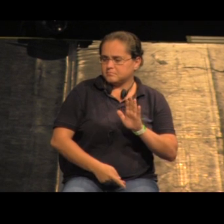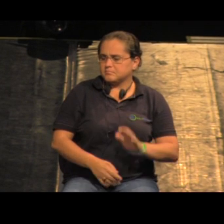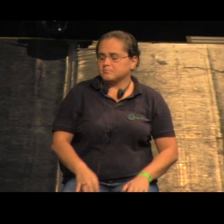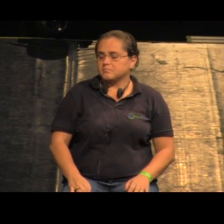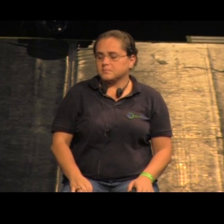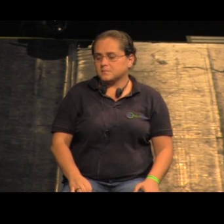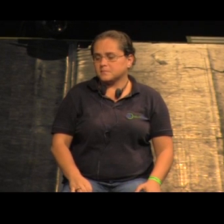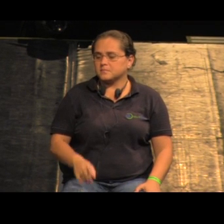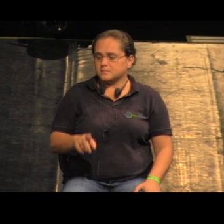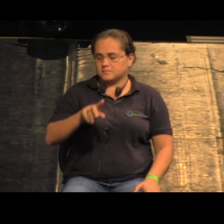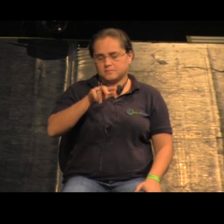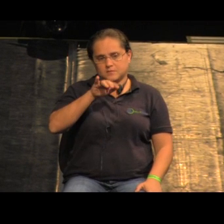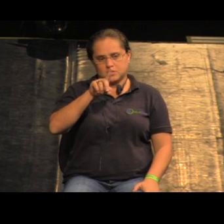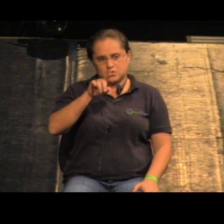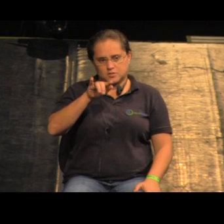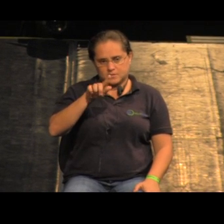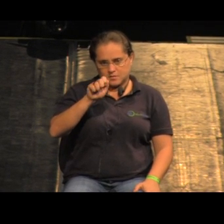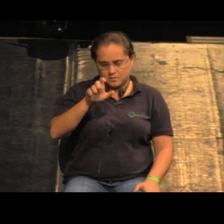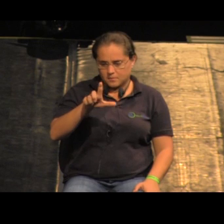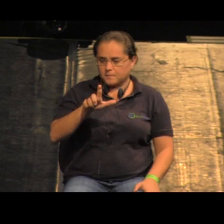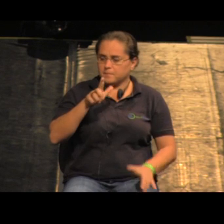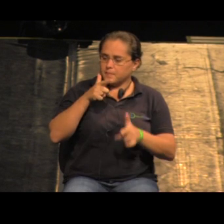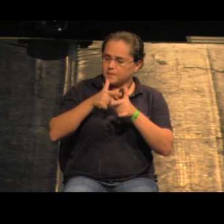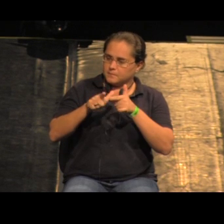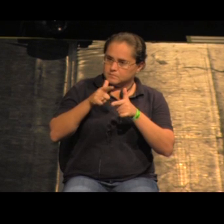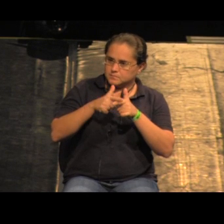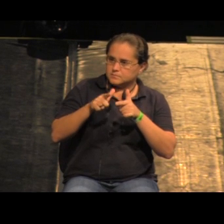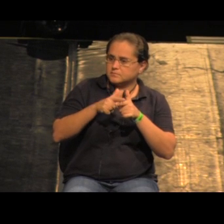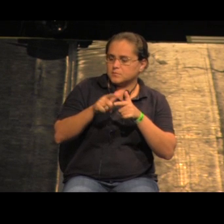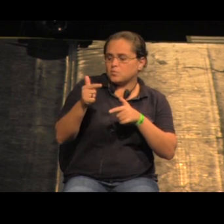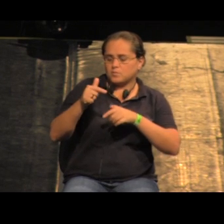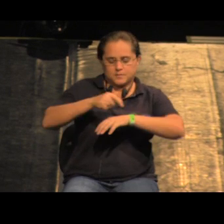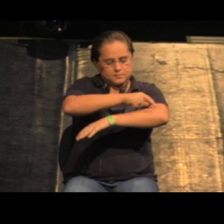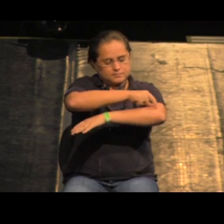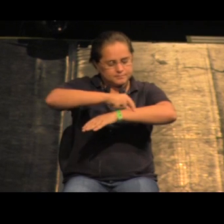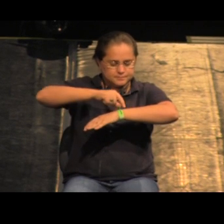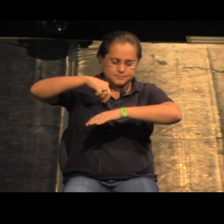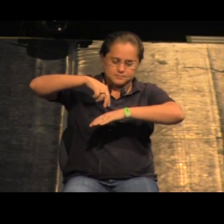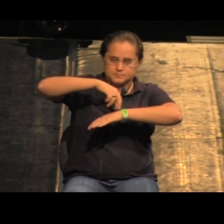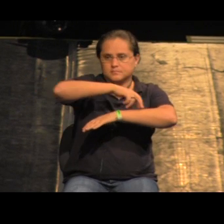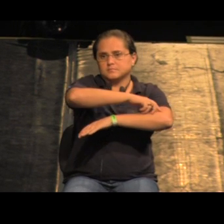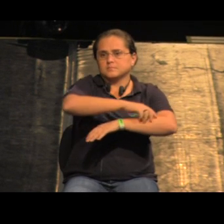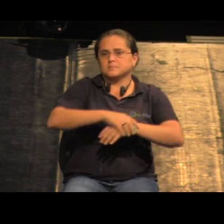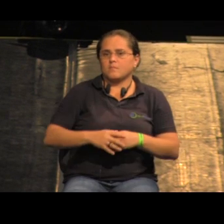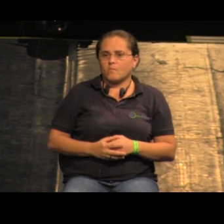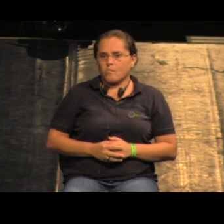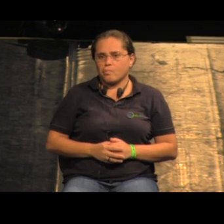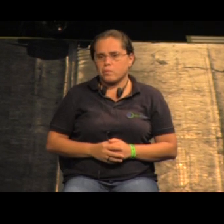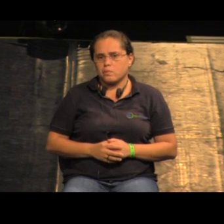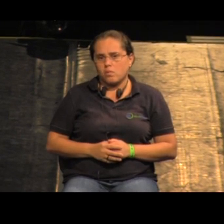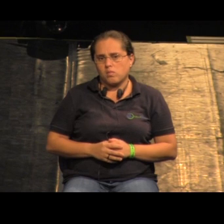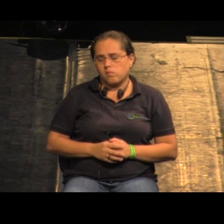Sheraton Vidigal o problema de não existe calçada não existia